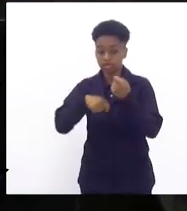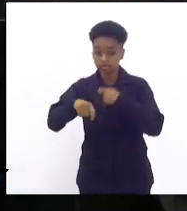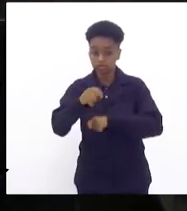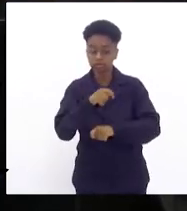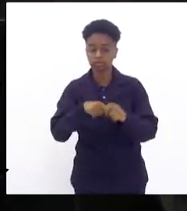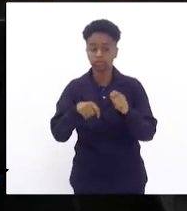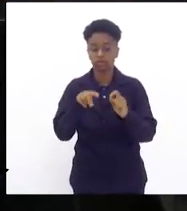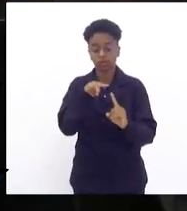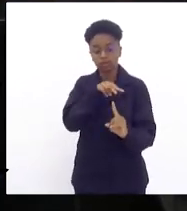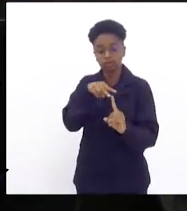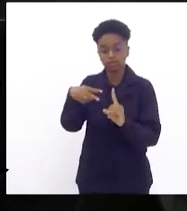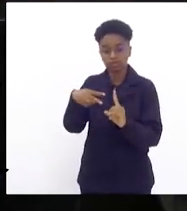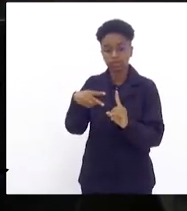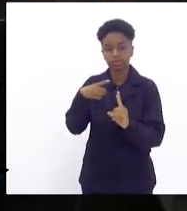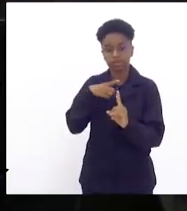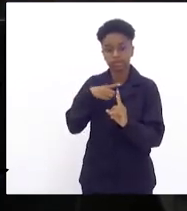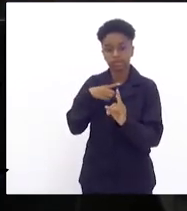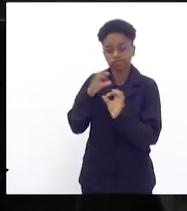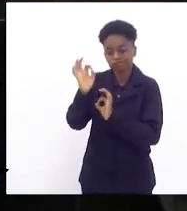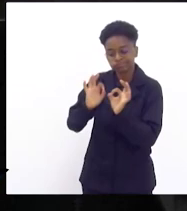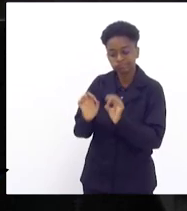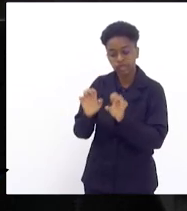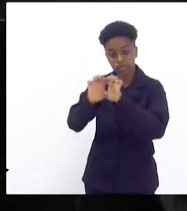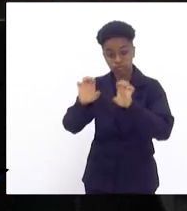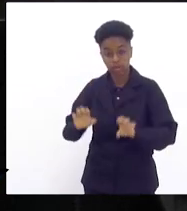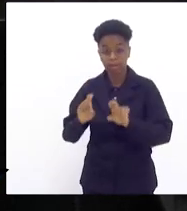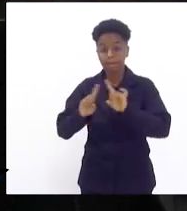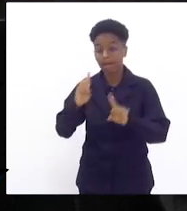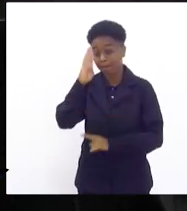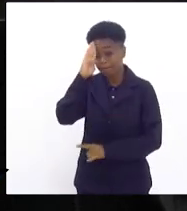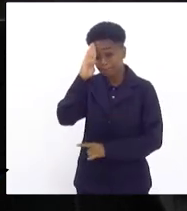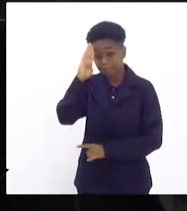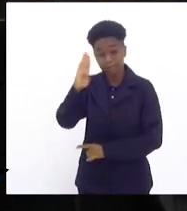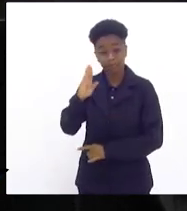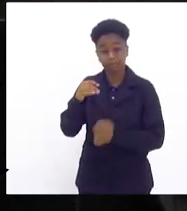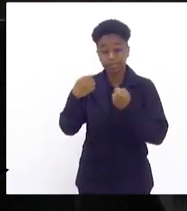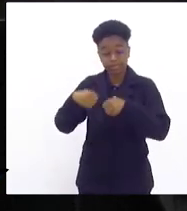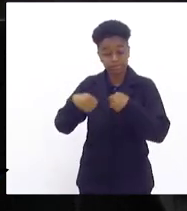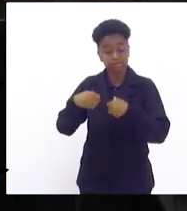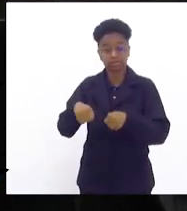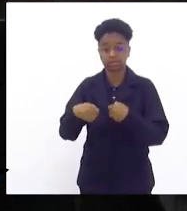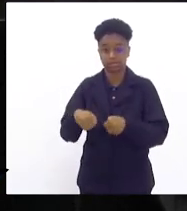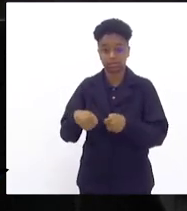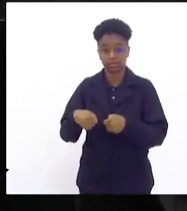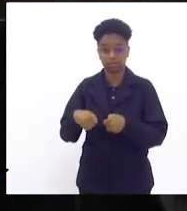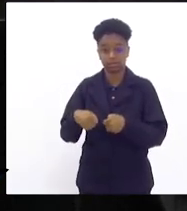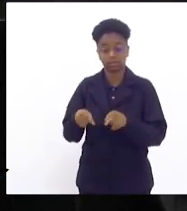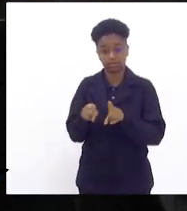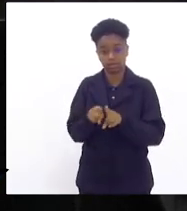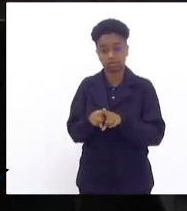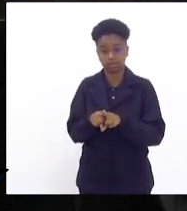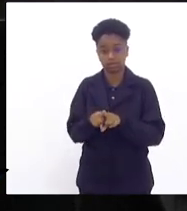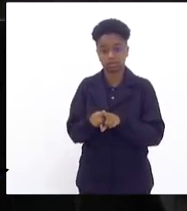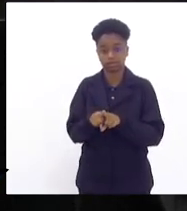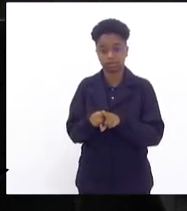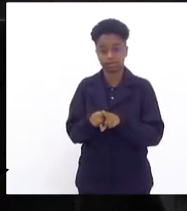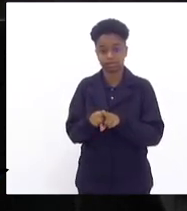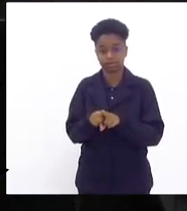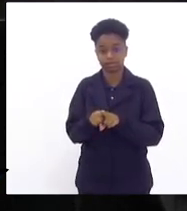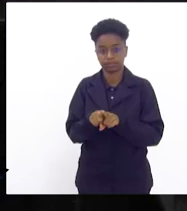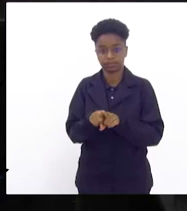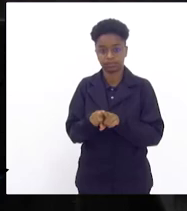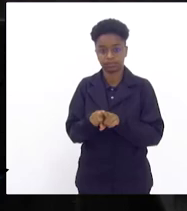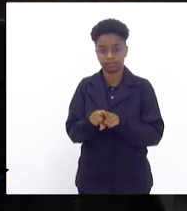olhar de infraestrutura, mas precisamos e devemos ter também um olhar